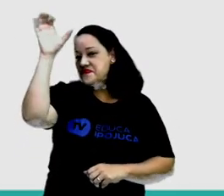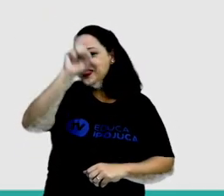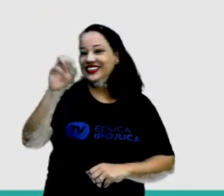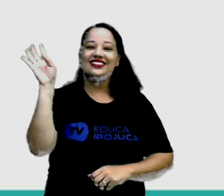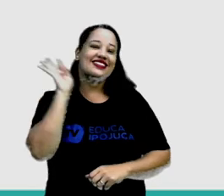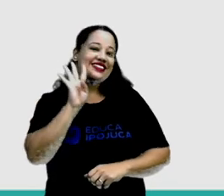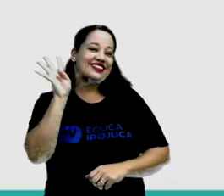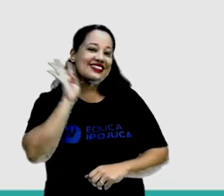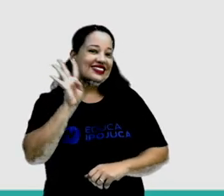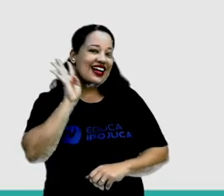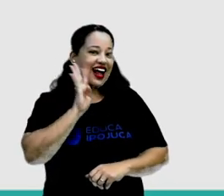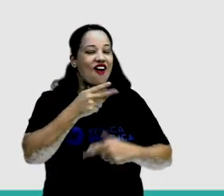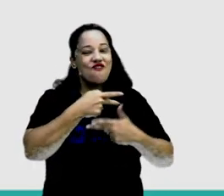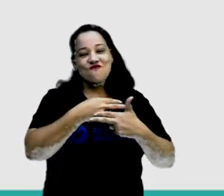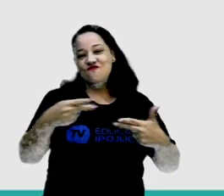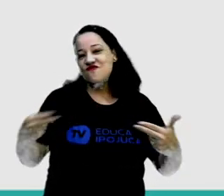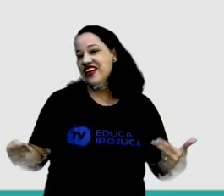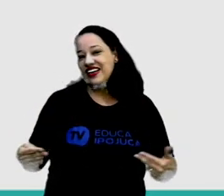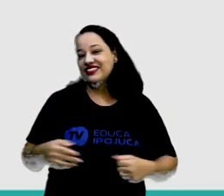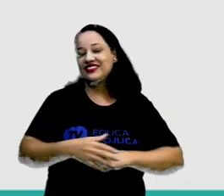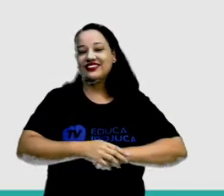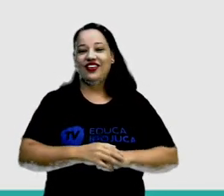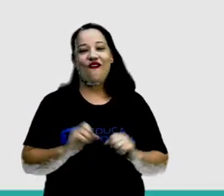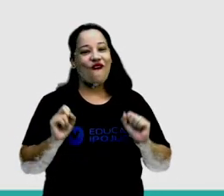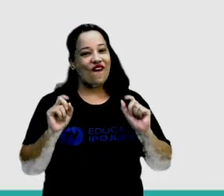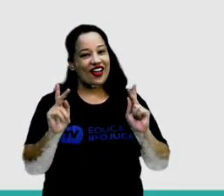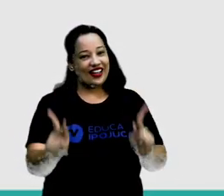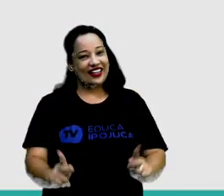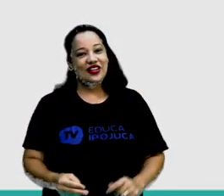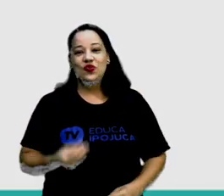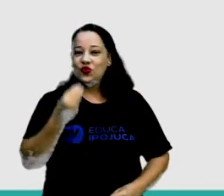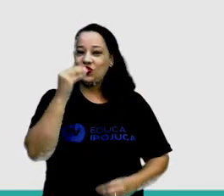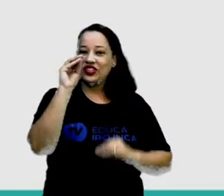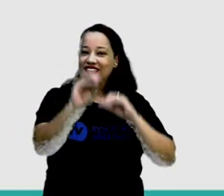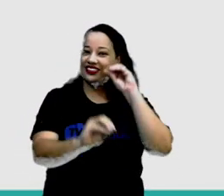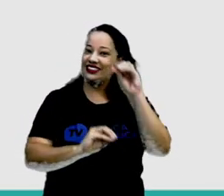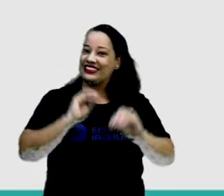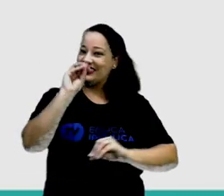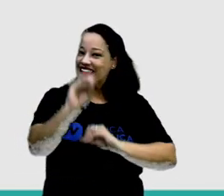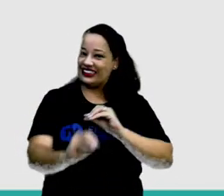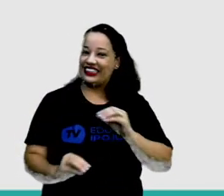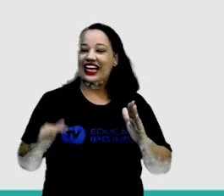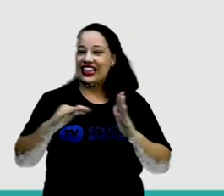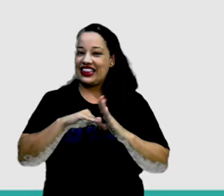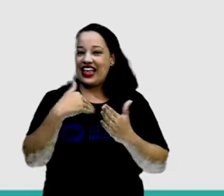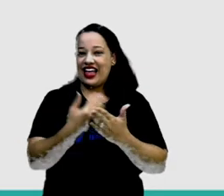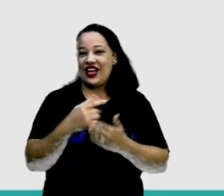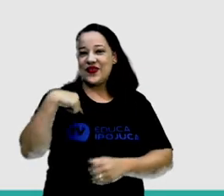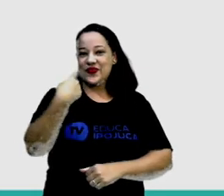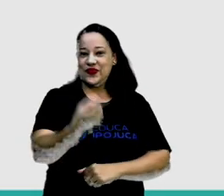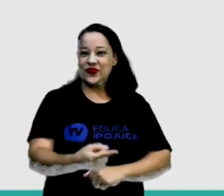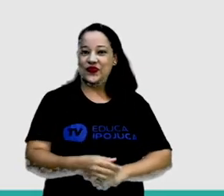legais, meus amores, ok? Beijos da tia Carla e até a próxima aula!